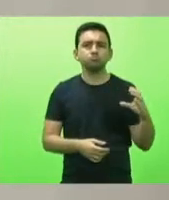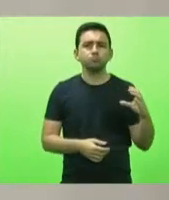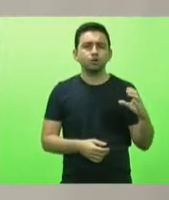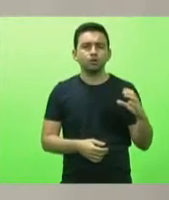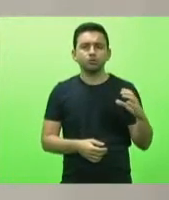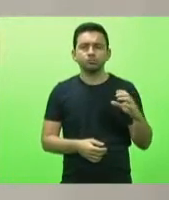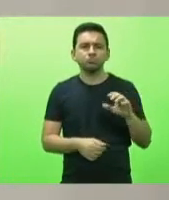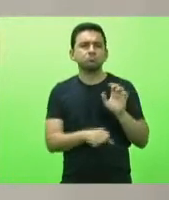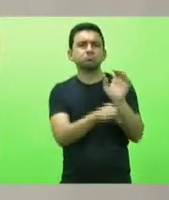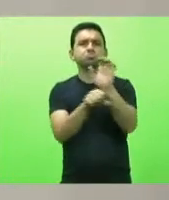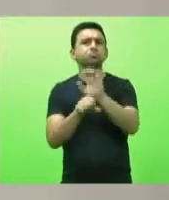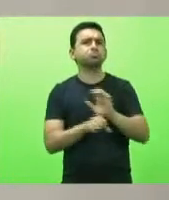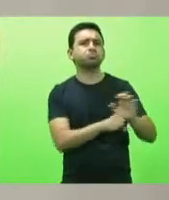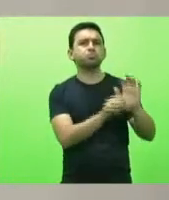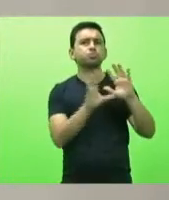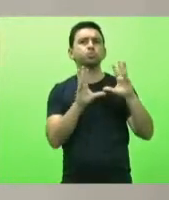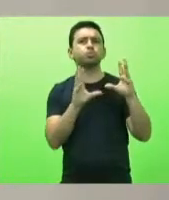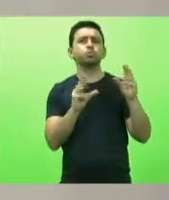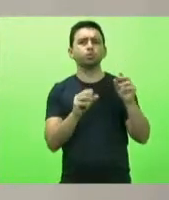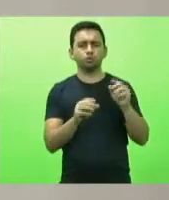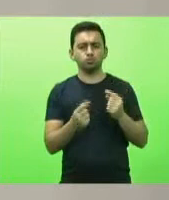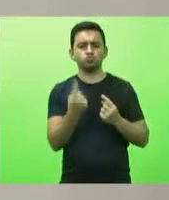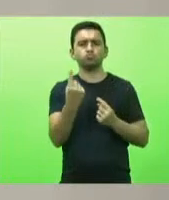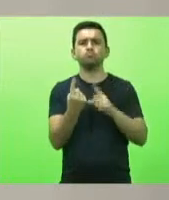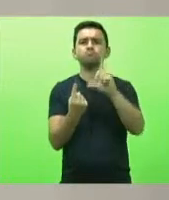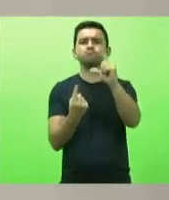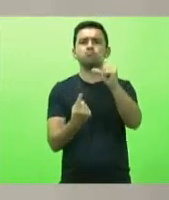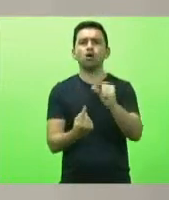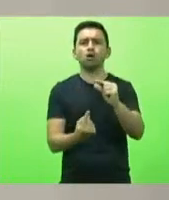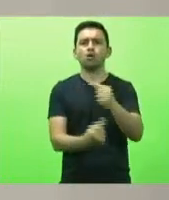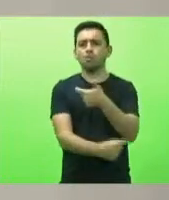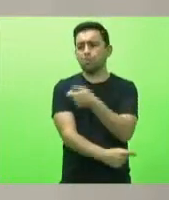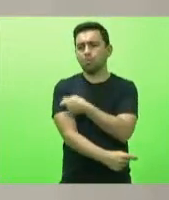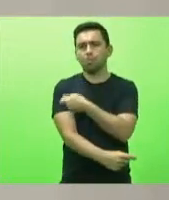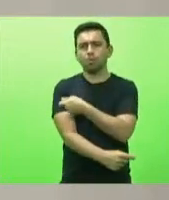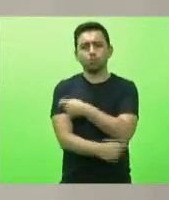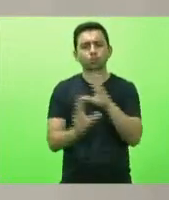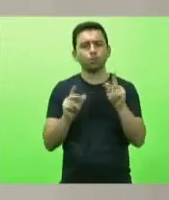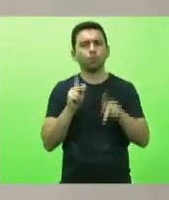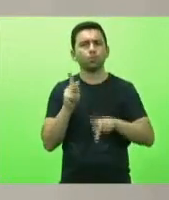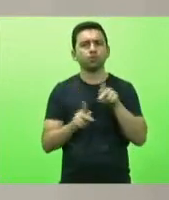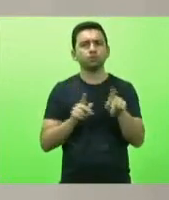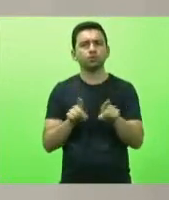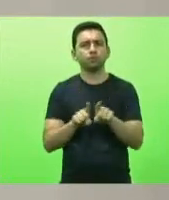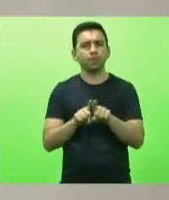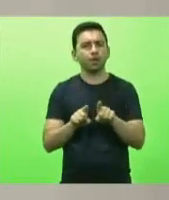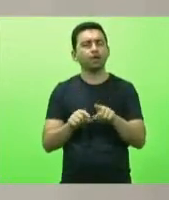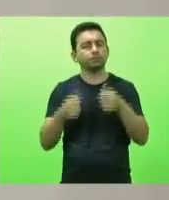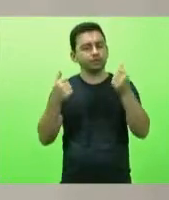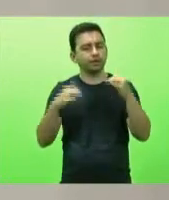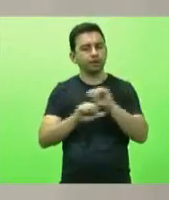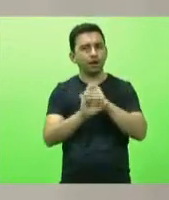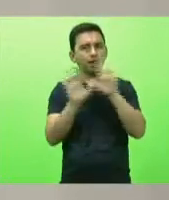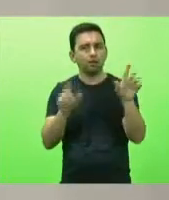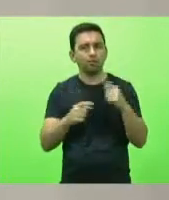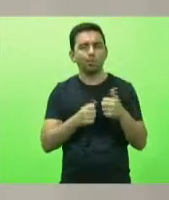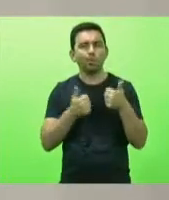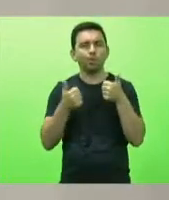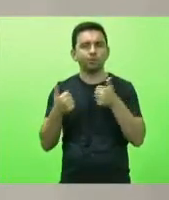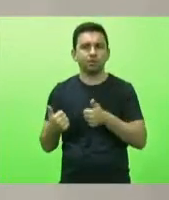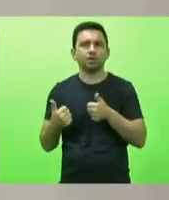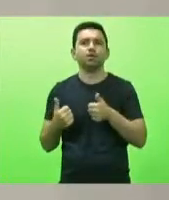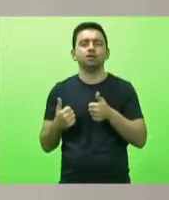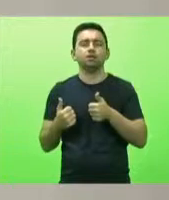estados da federação que menos imunizou proporcionalmente sua população, bem como elucidar se o Poder Executivo Estadual tem